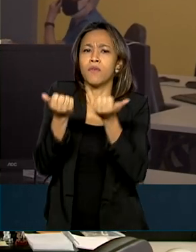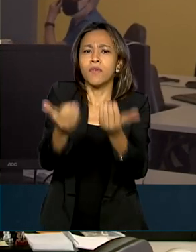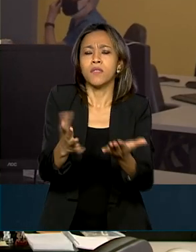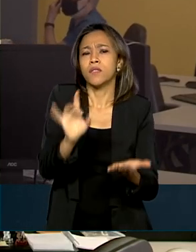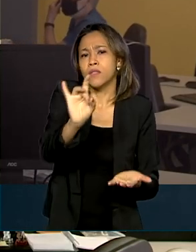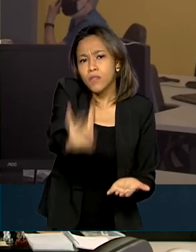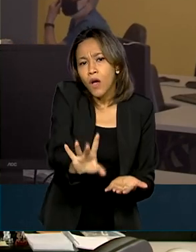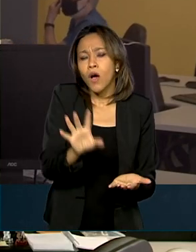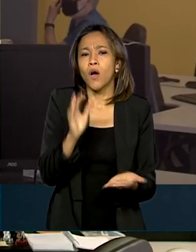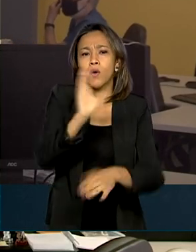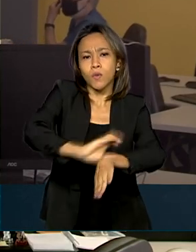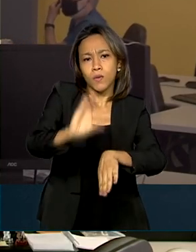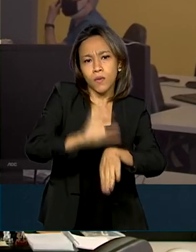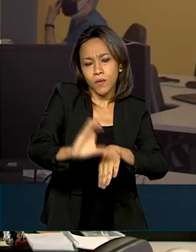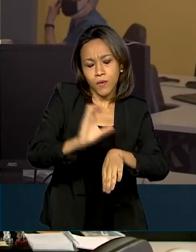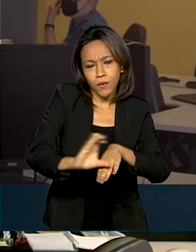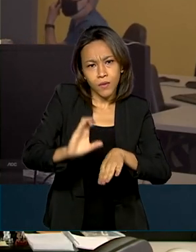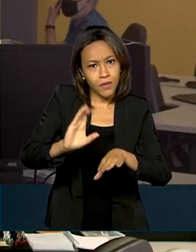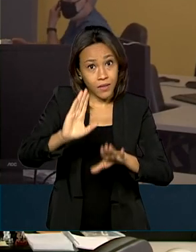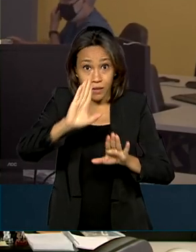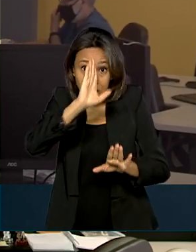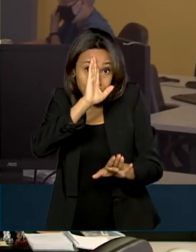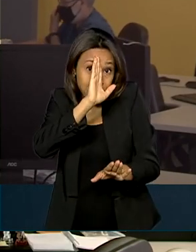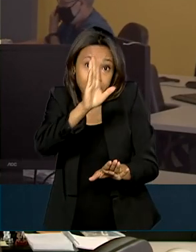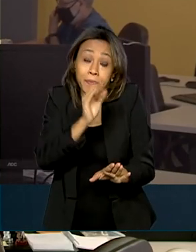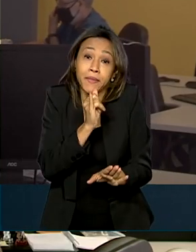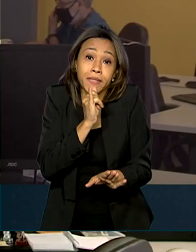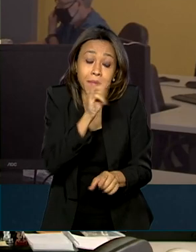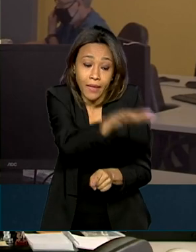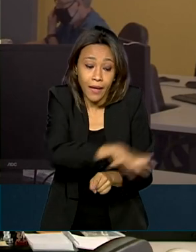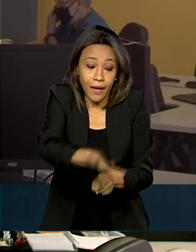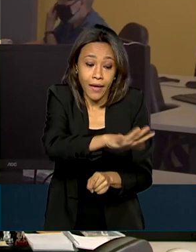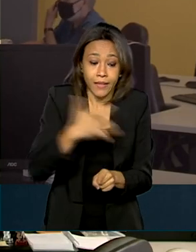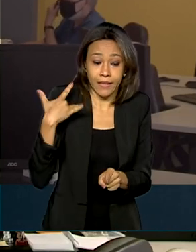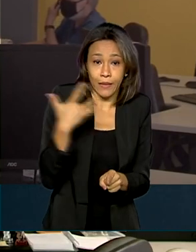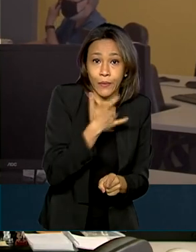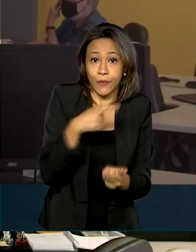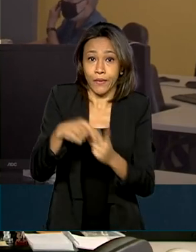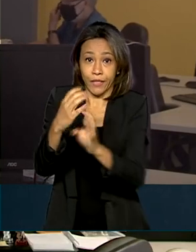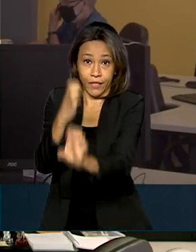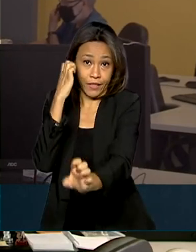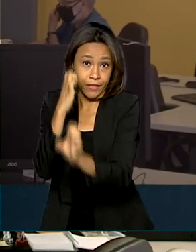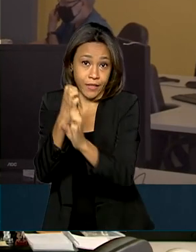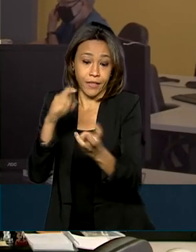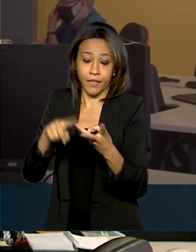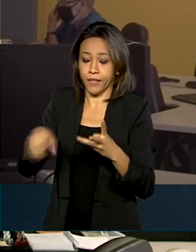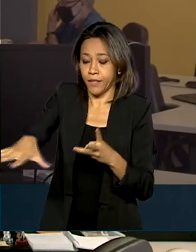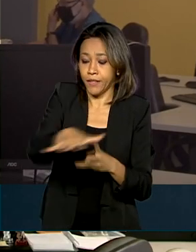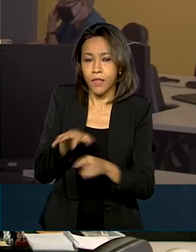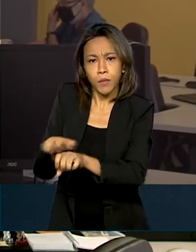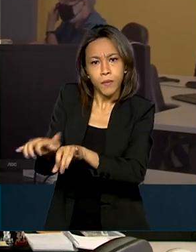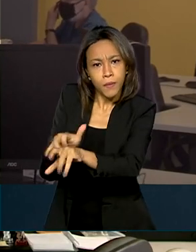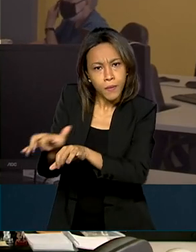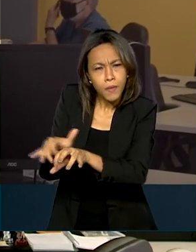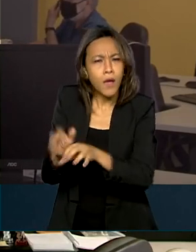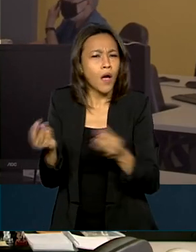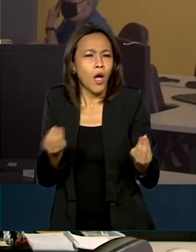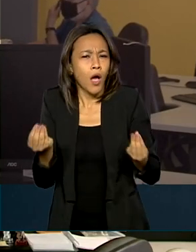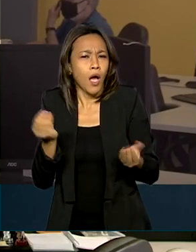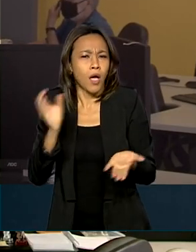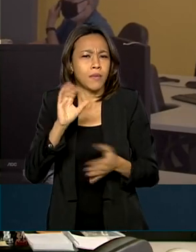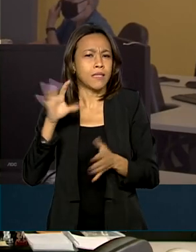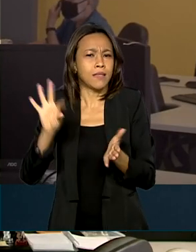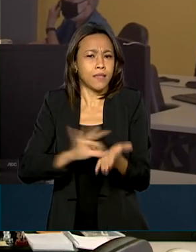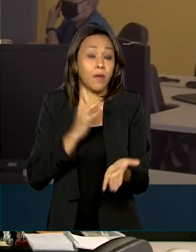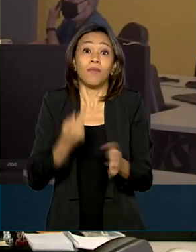somente para os cursos considerados prioritários, como os da área de Saúde, Engenharia e Ciência da Computação. Para se inscrever, é necessário